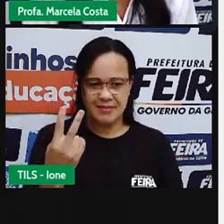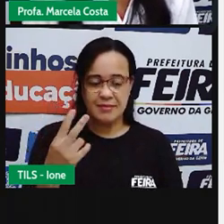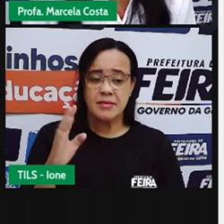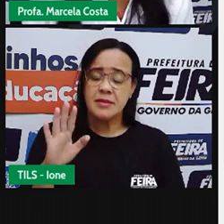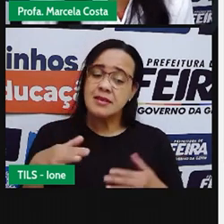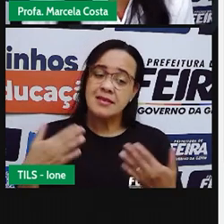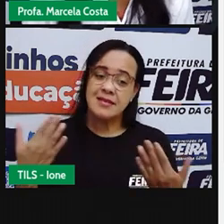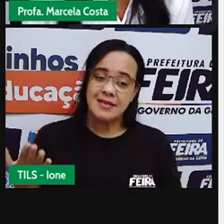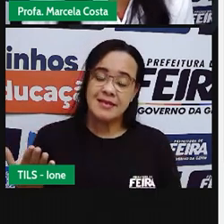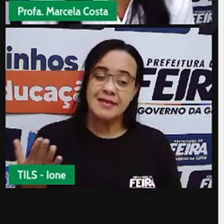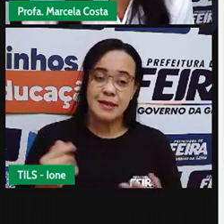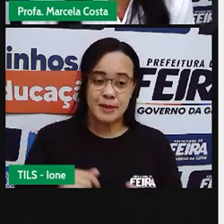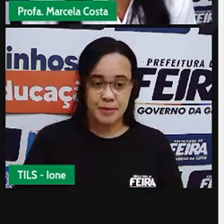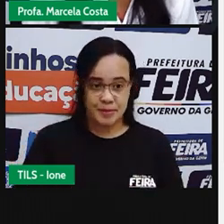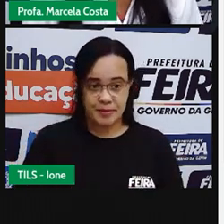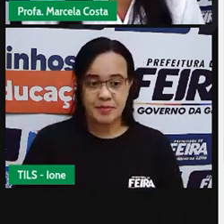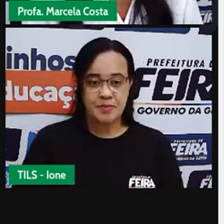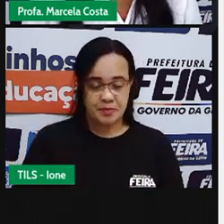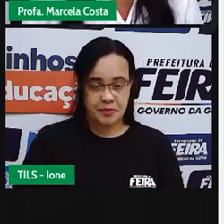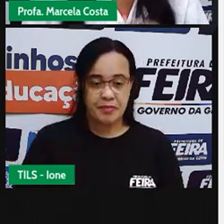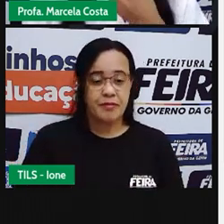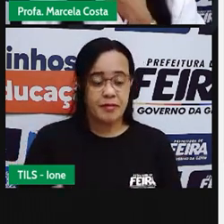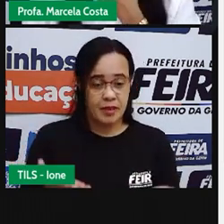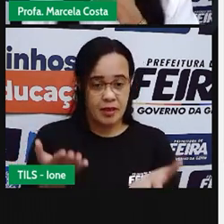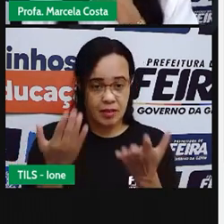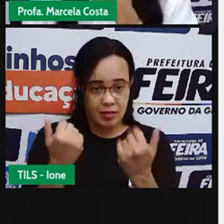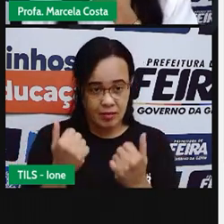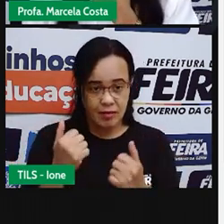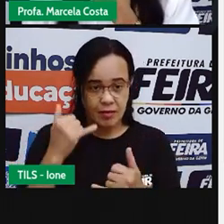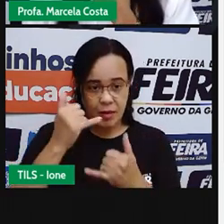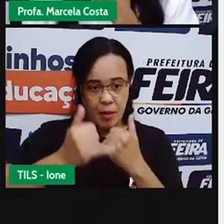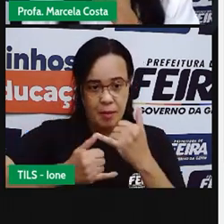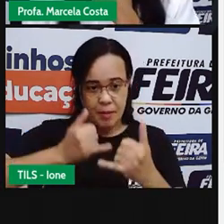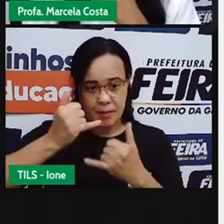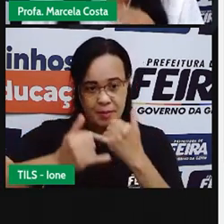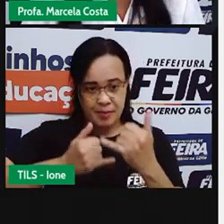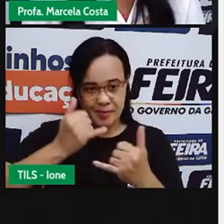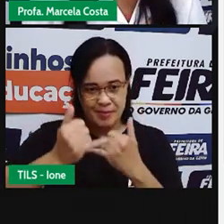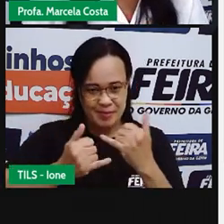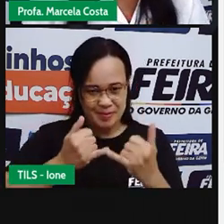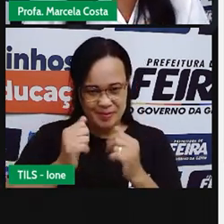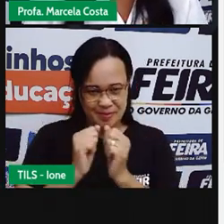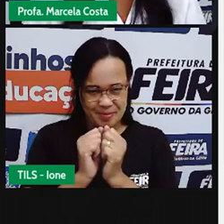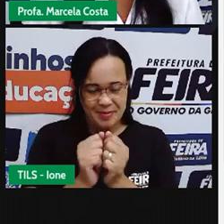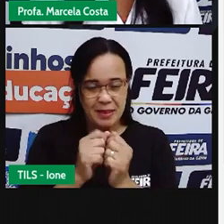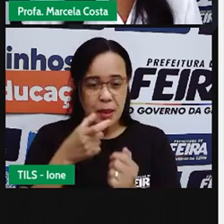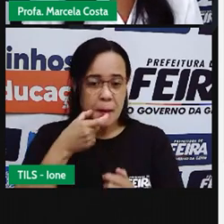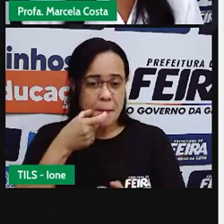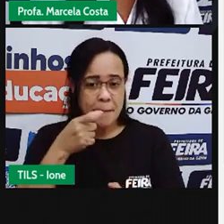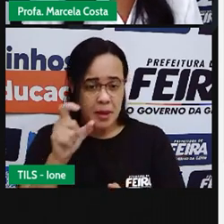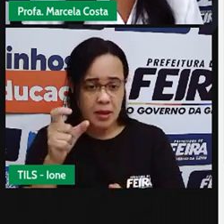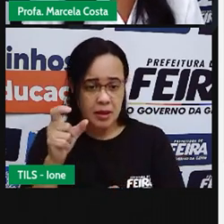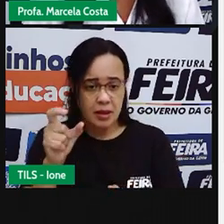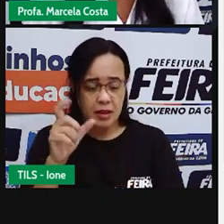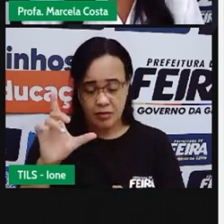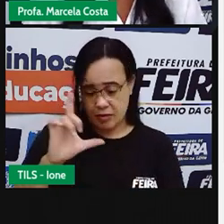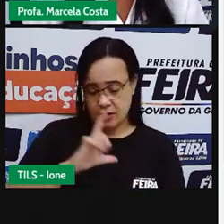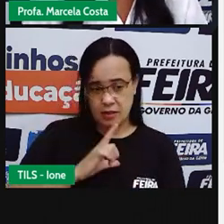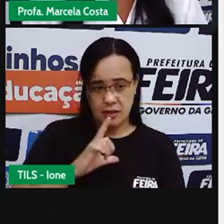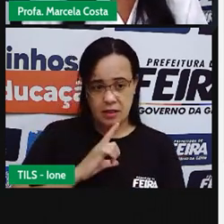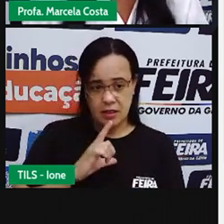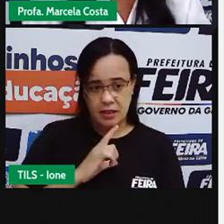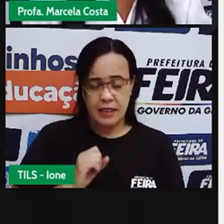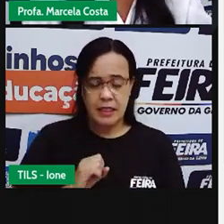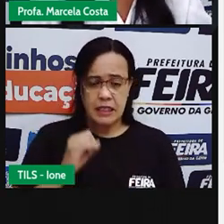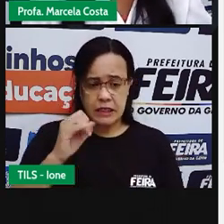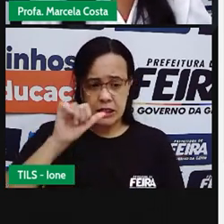Então, crianças, vamos brincar. Eu tenho aqui a palavra bote. Se